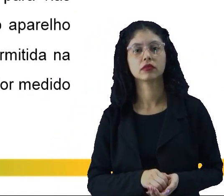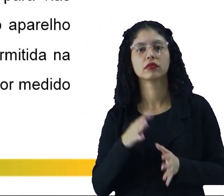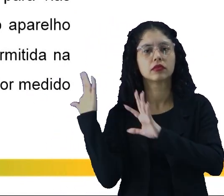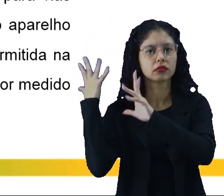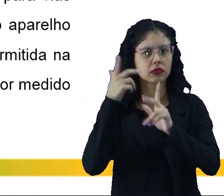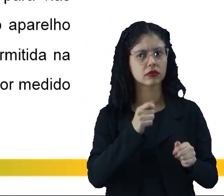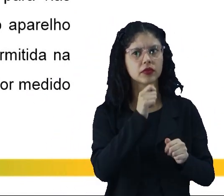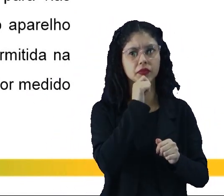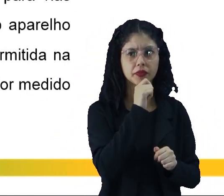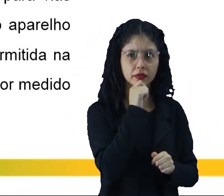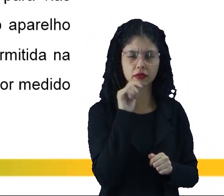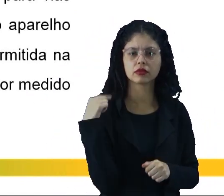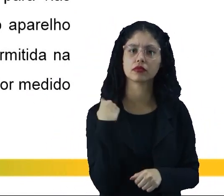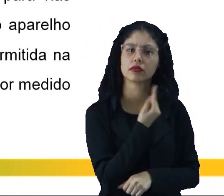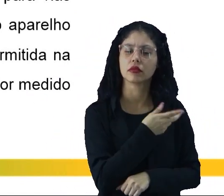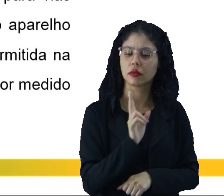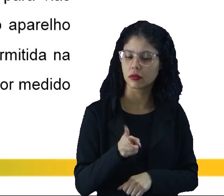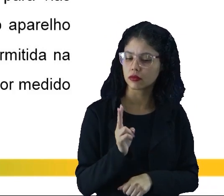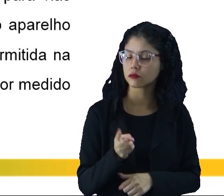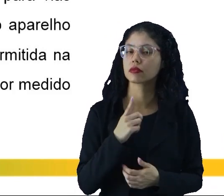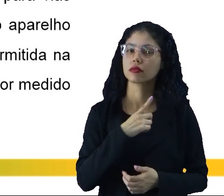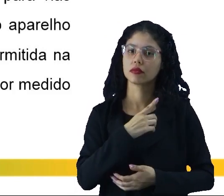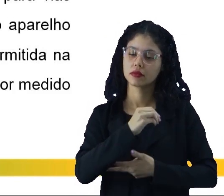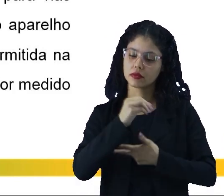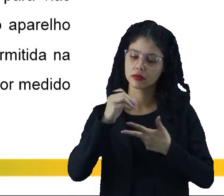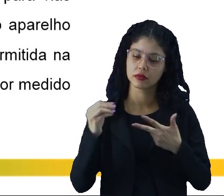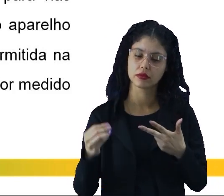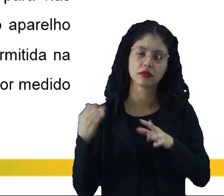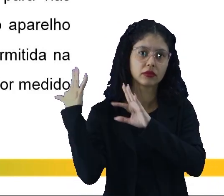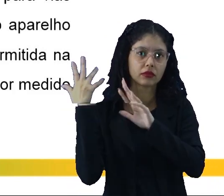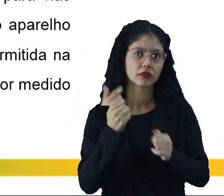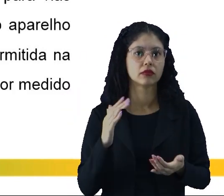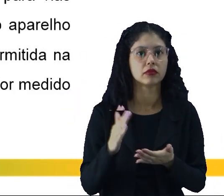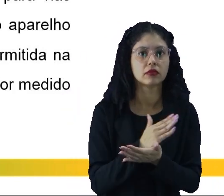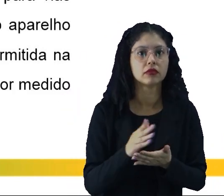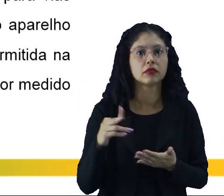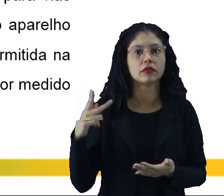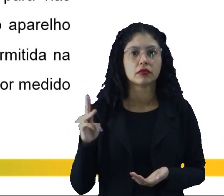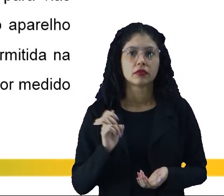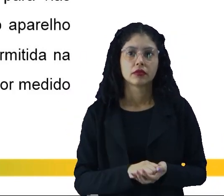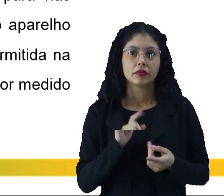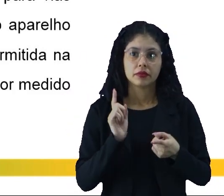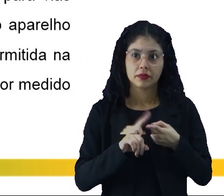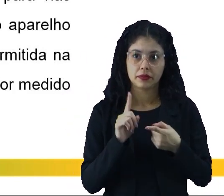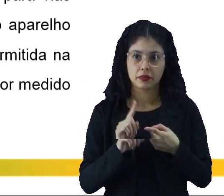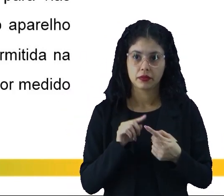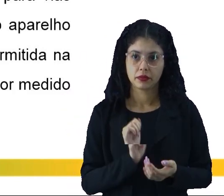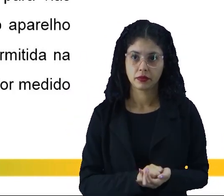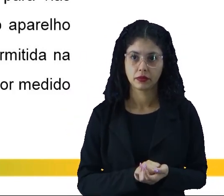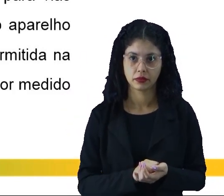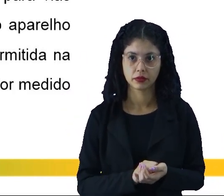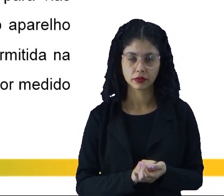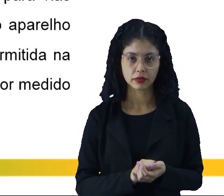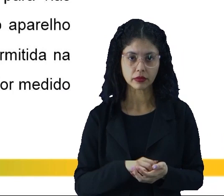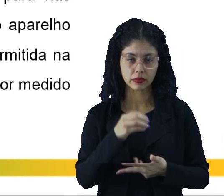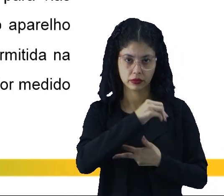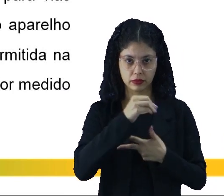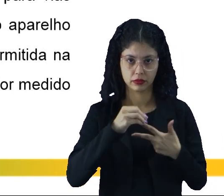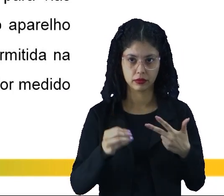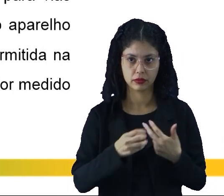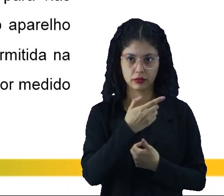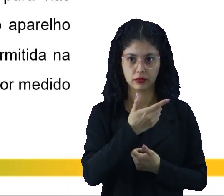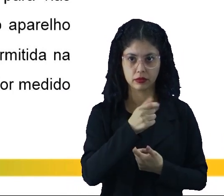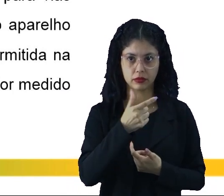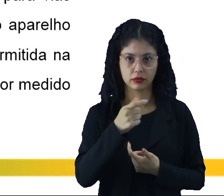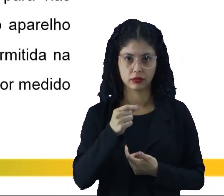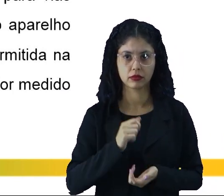de revisão que sempre estão caindo aí no Enem e vamos revisar algumas delas. vamos ver aqui a primeira. Essa questão caiu no Enem